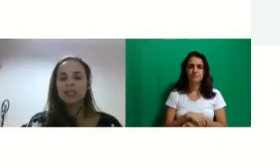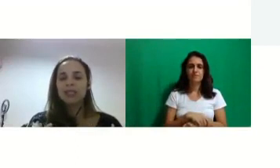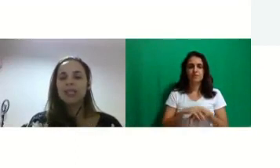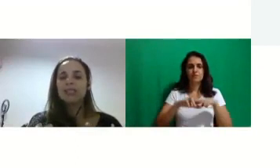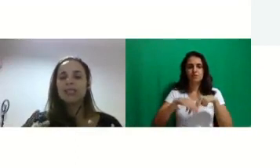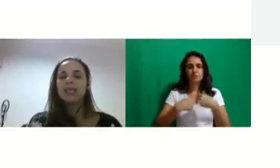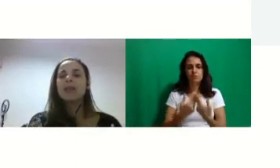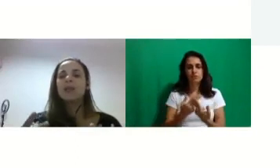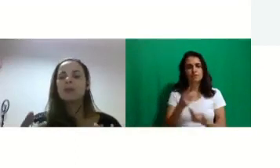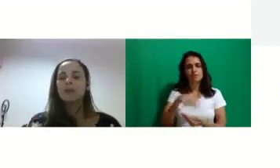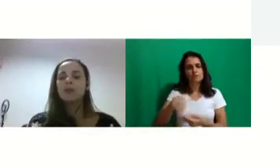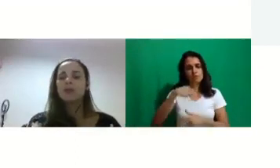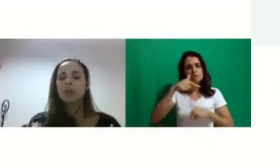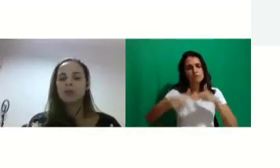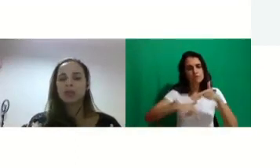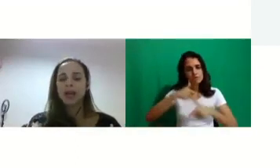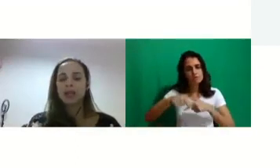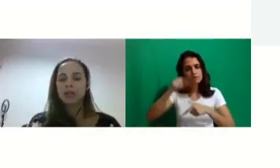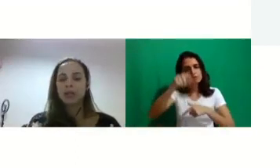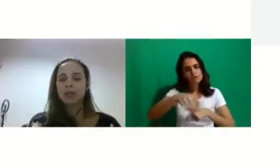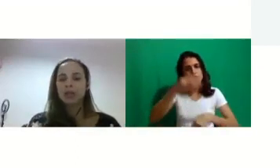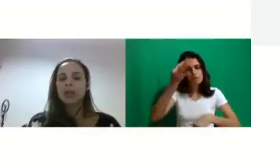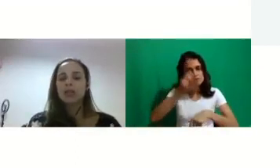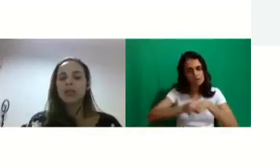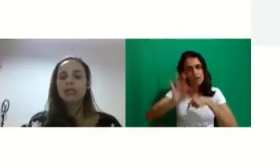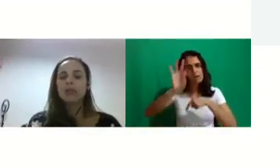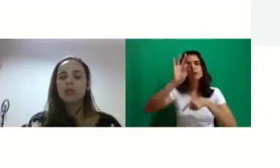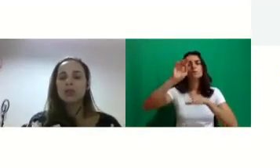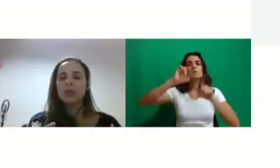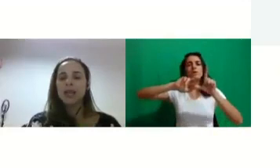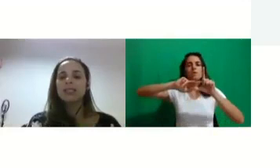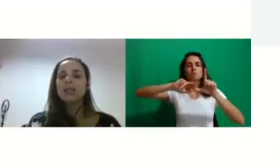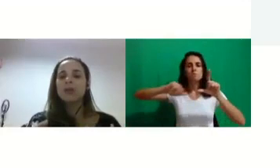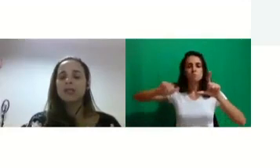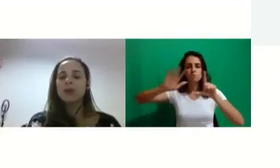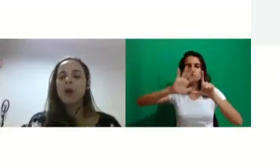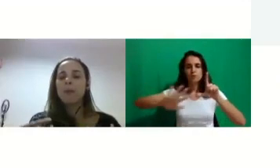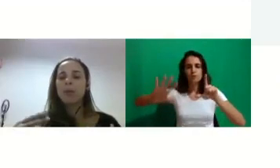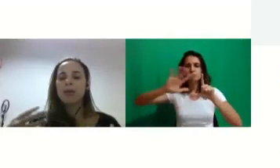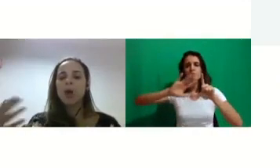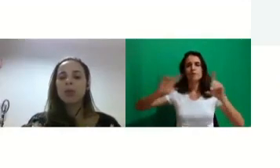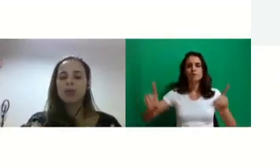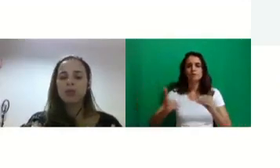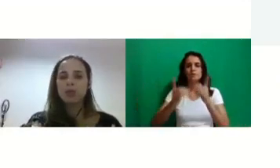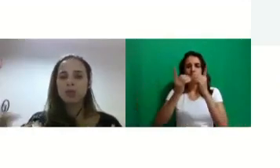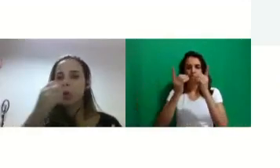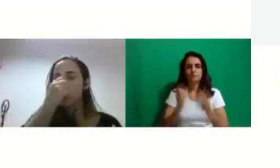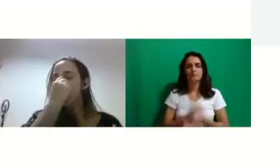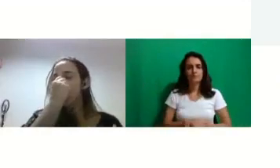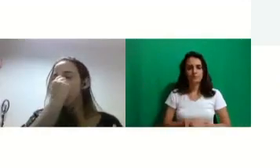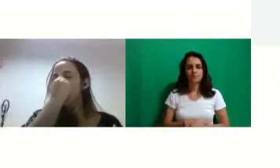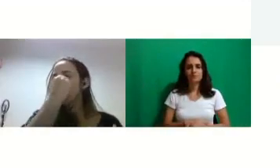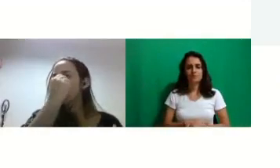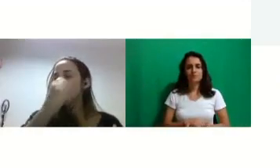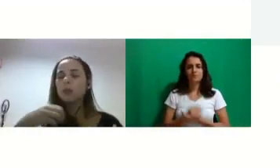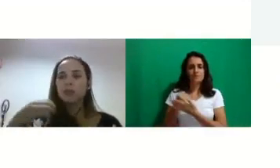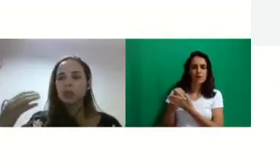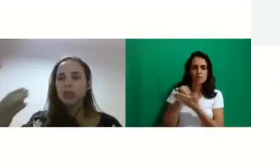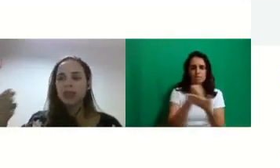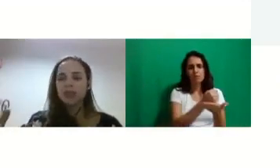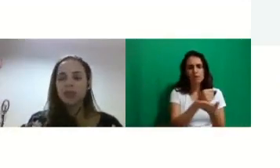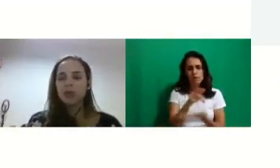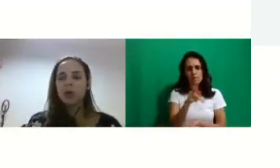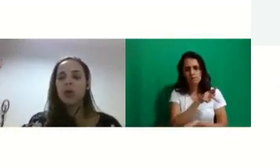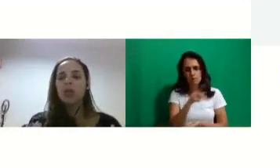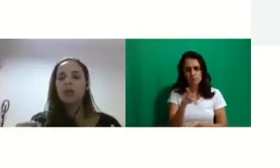daqui. Excelentes técnicos em multimeios didáticos. Excelentes profissionais que consigam apoiar o professor, apoiar